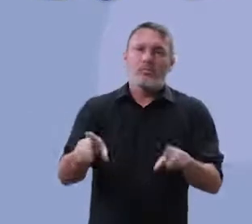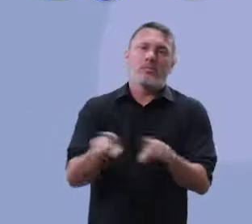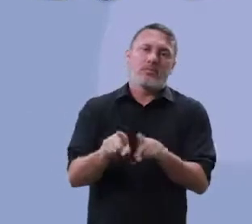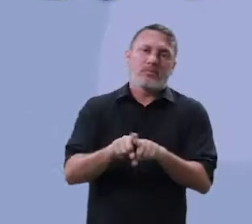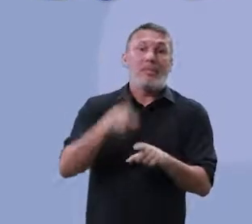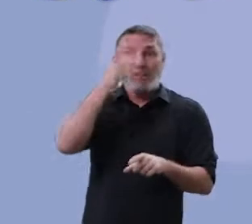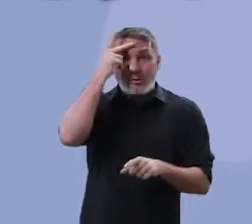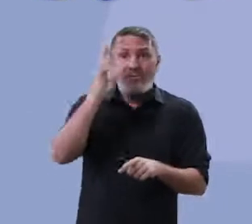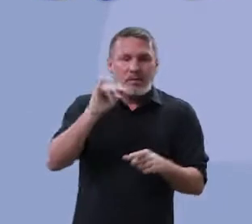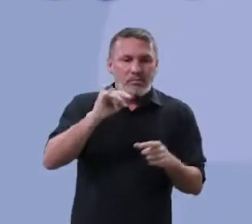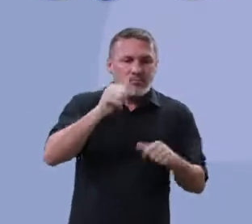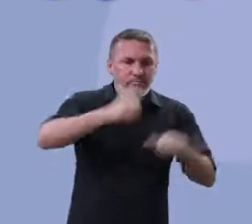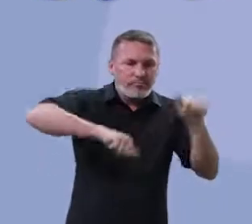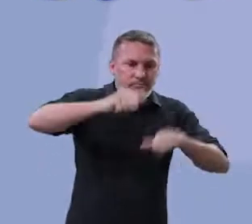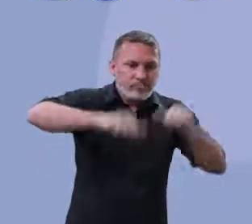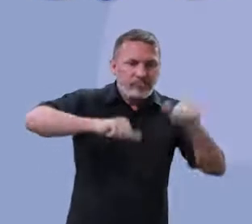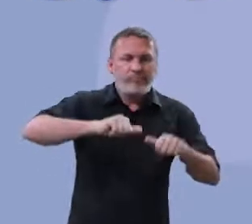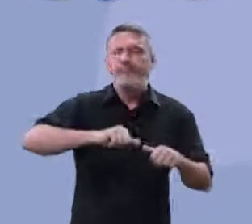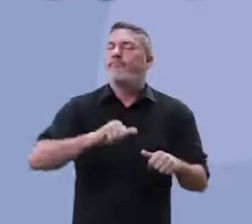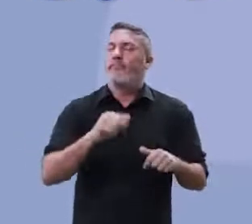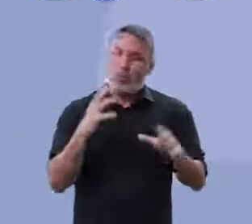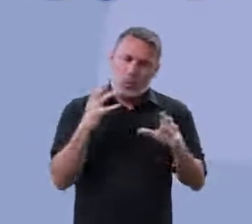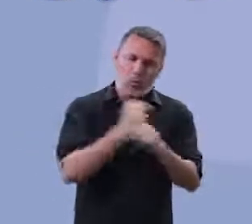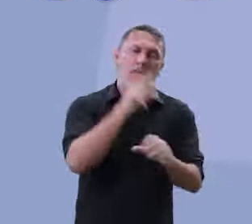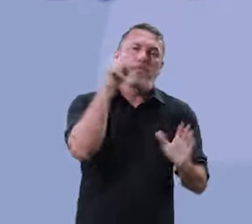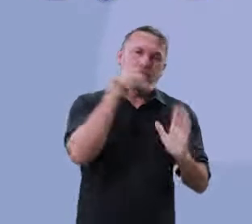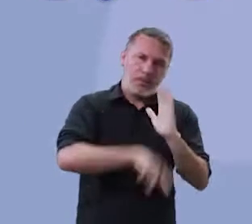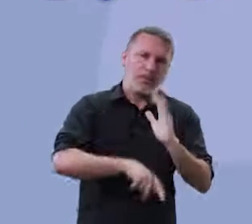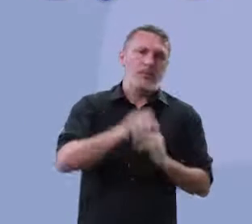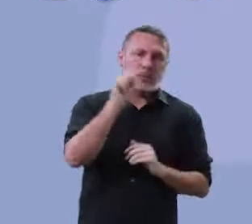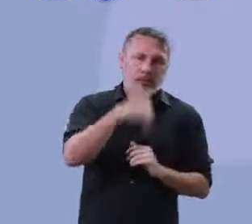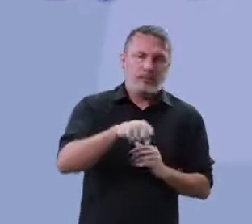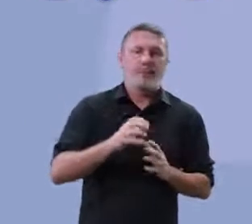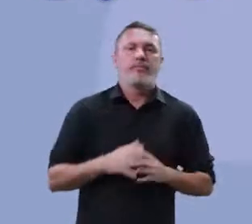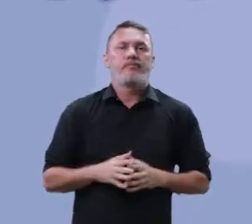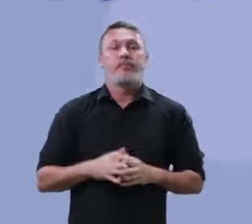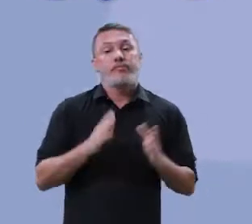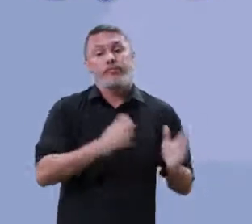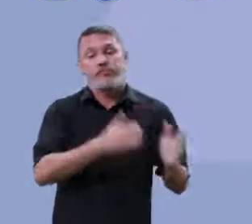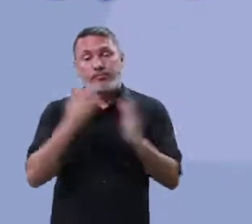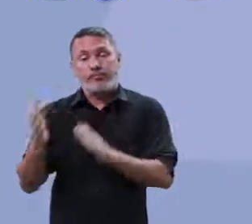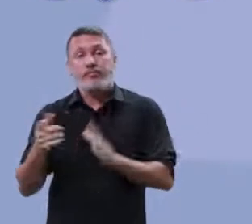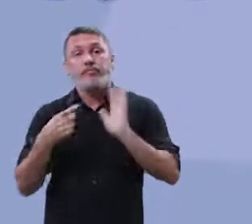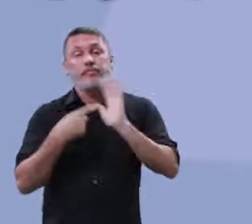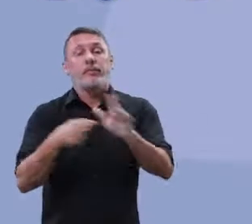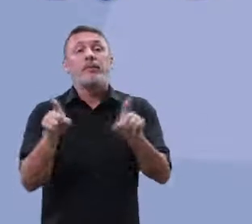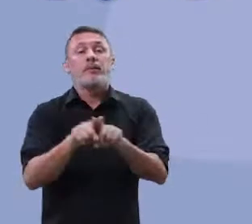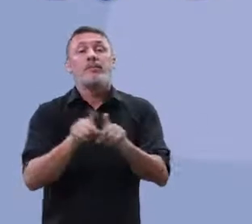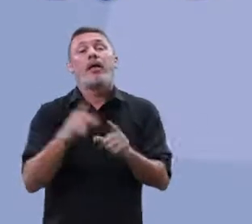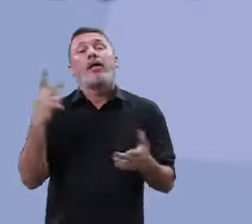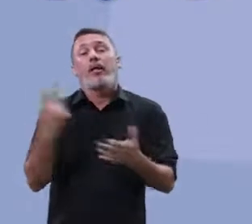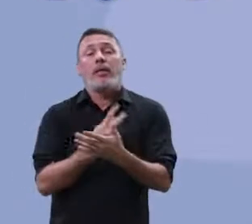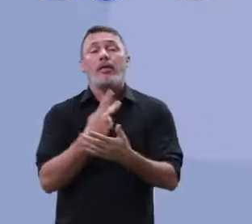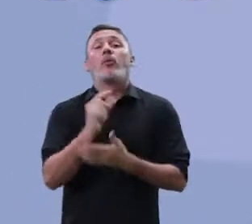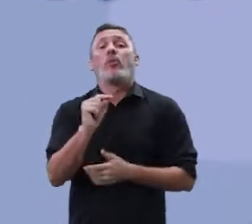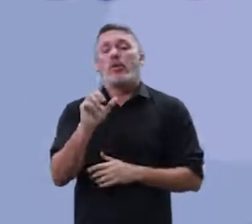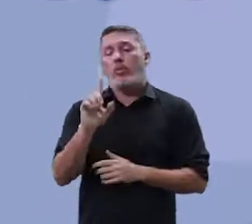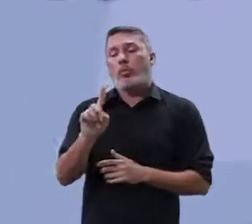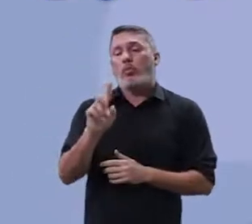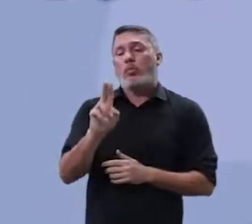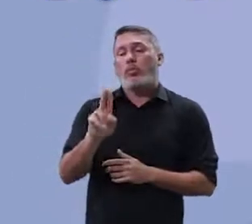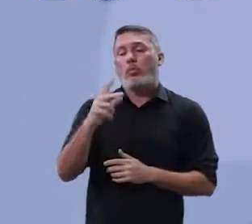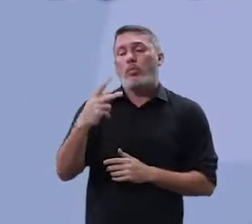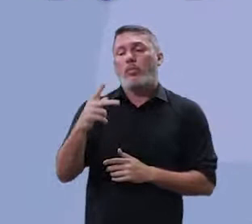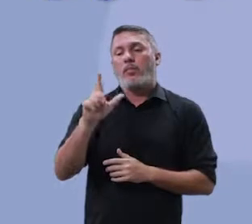Percebam? Então, o corretor vai olhar, ele errou ali e vai contabilizar. Outro erro que nós temos também é a duplicação.